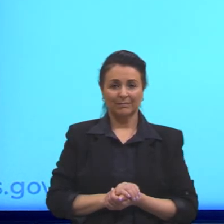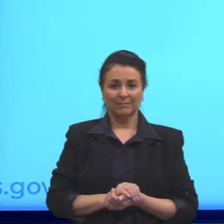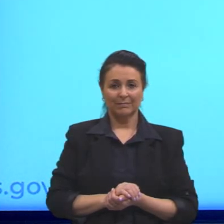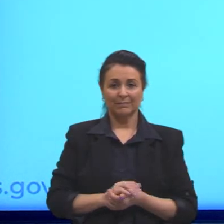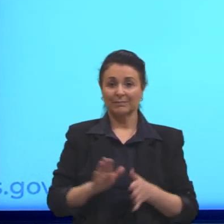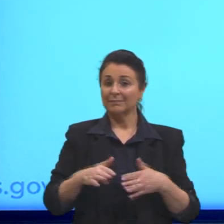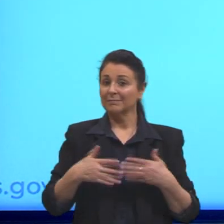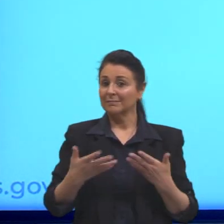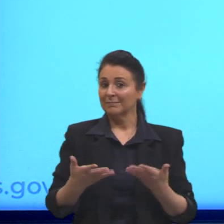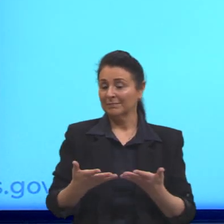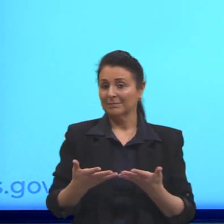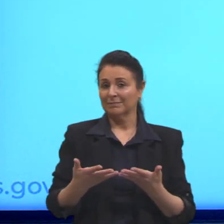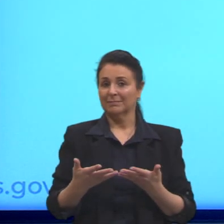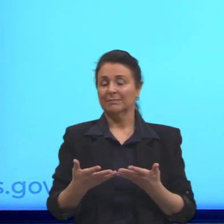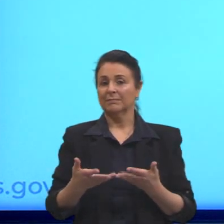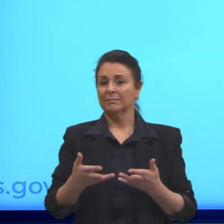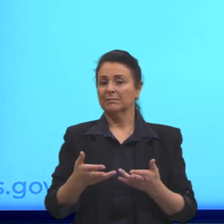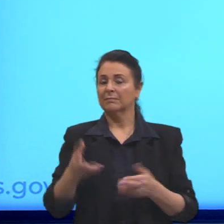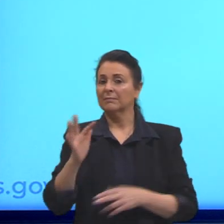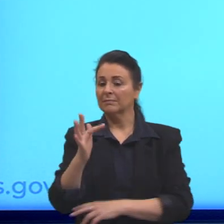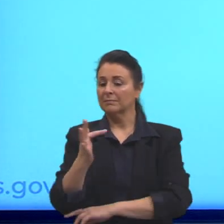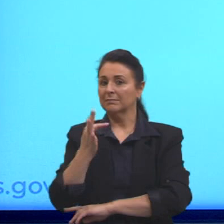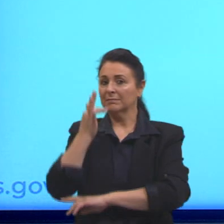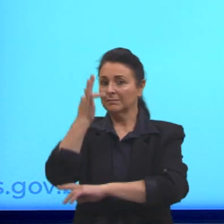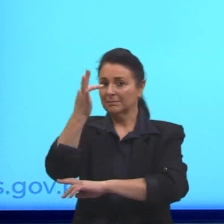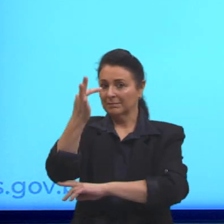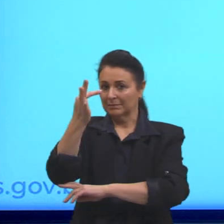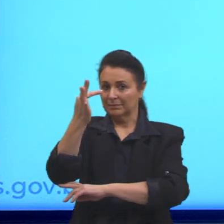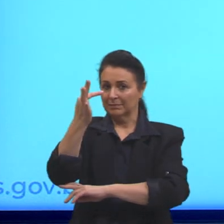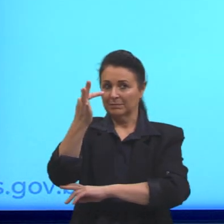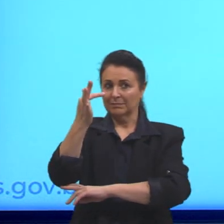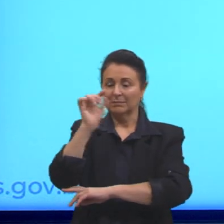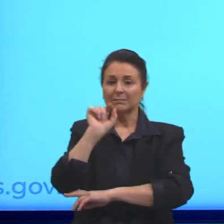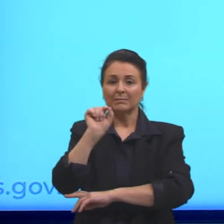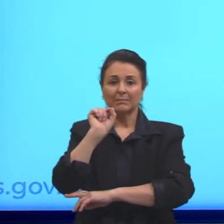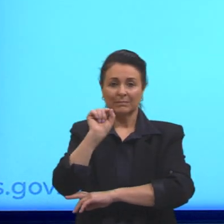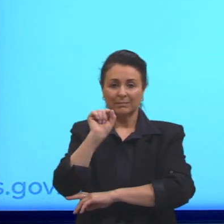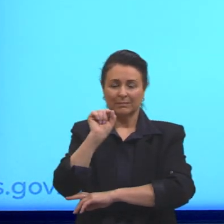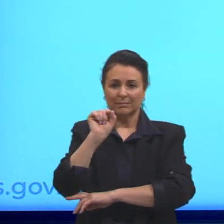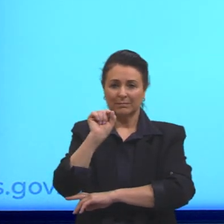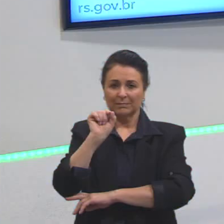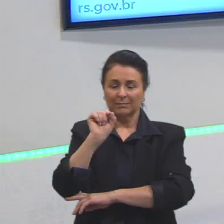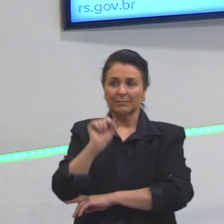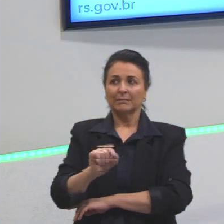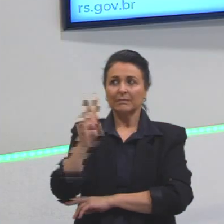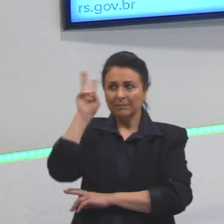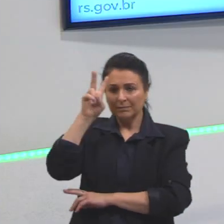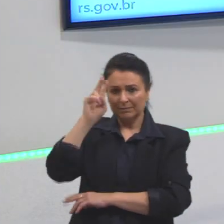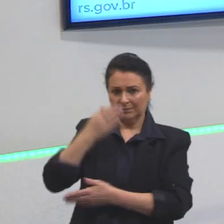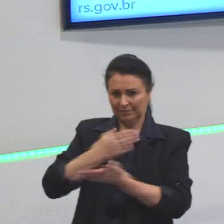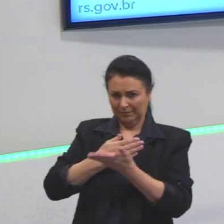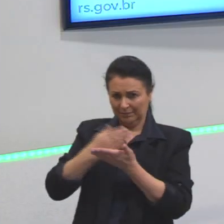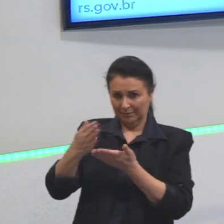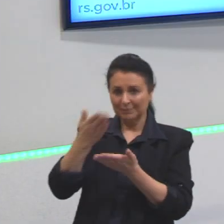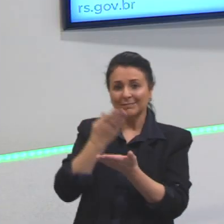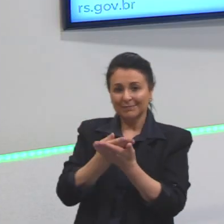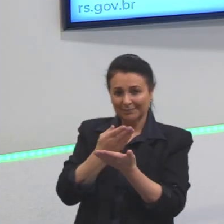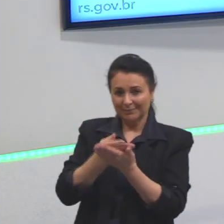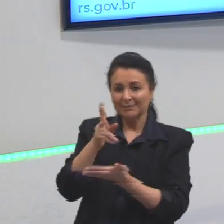Então, em relação ao futuro agora, o que a gente pode... Lembra que lá no início eu comentei com vocês